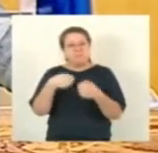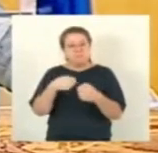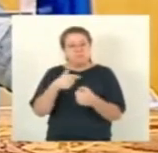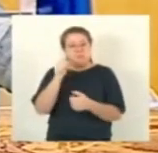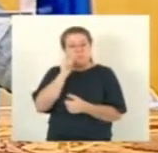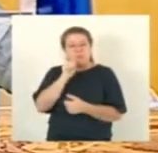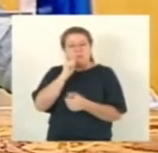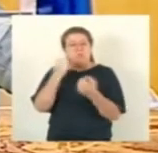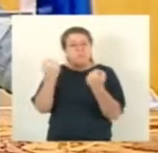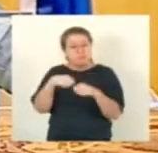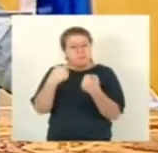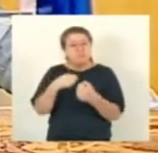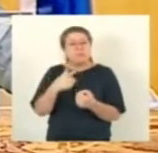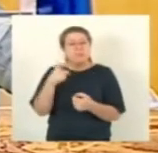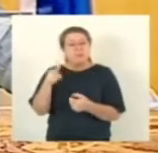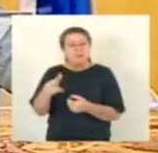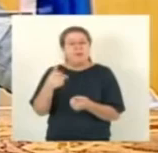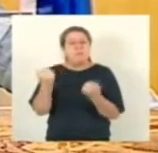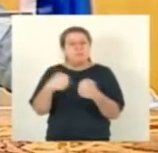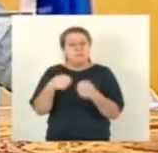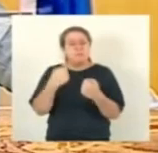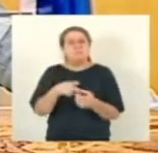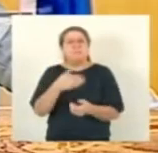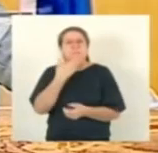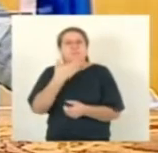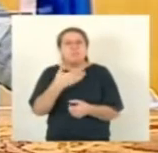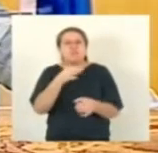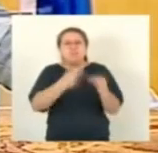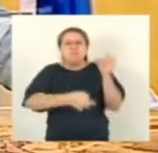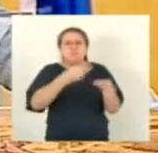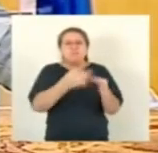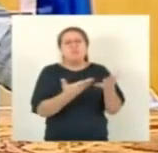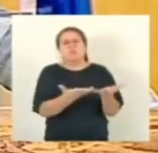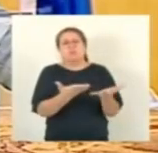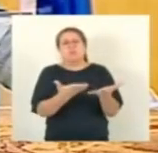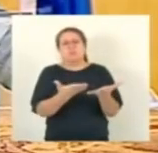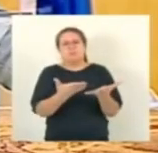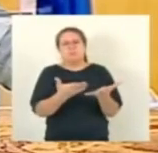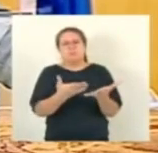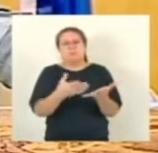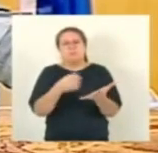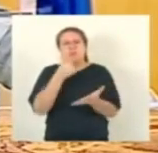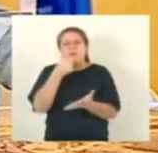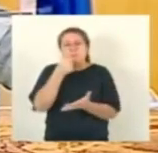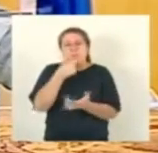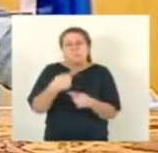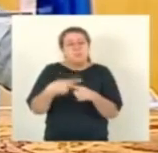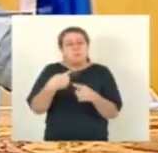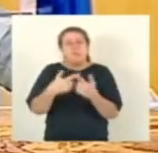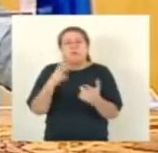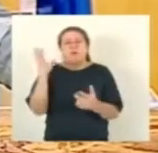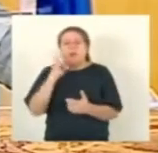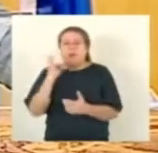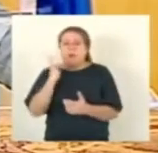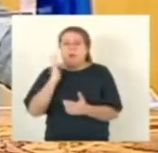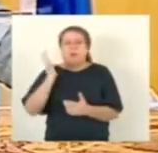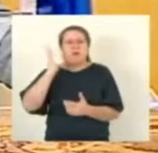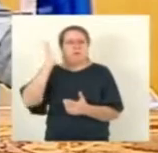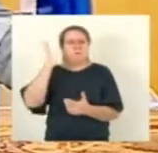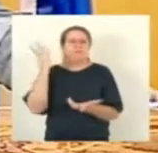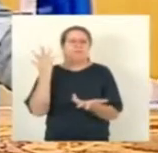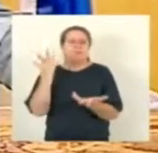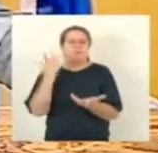Ela teve que entrar na justiça e, mesmo assim, o governo do Estado engana essa senhora que